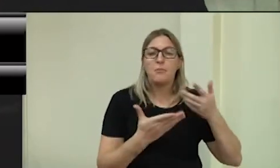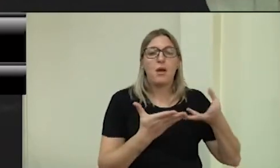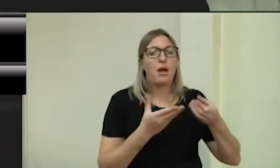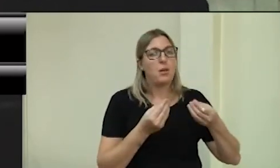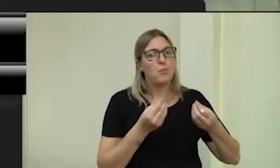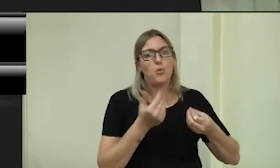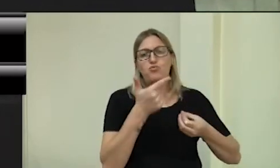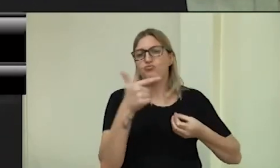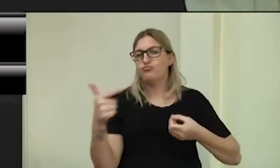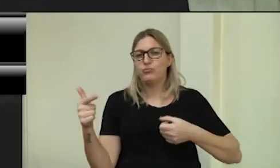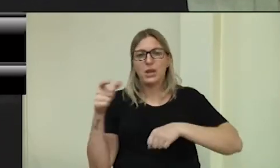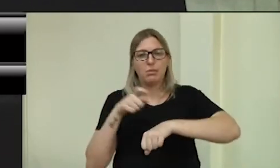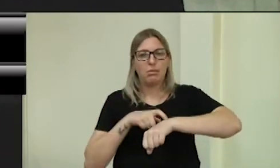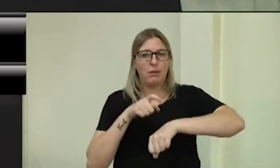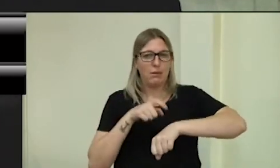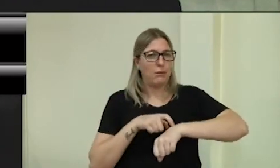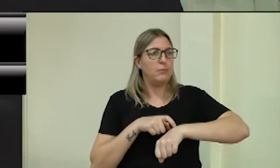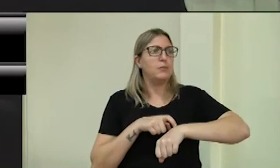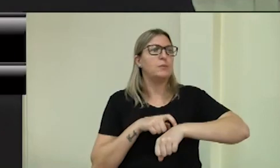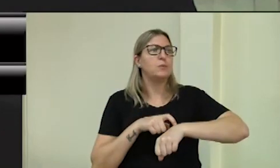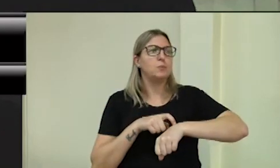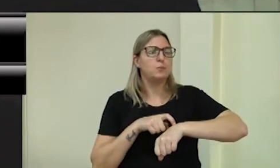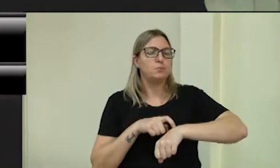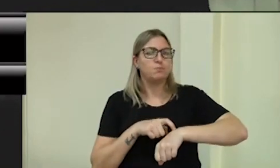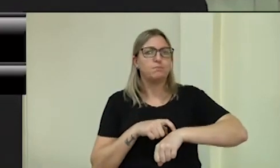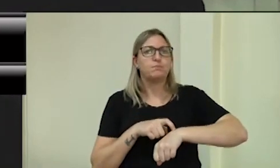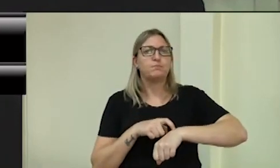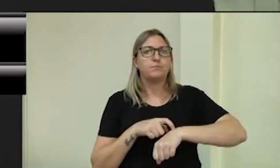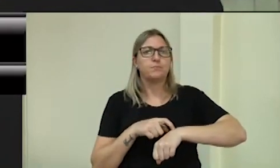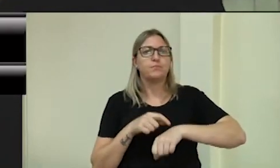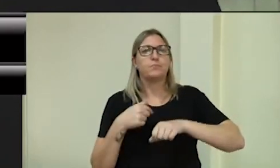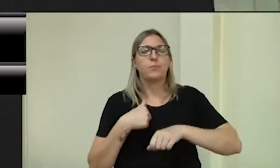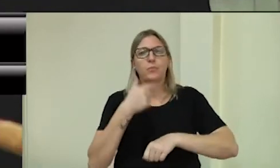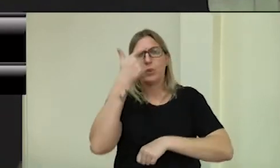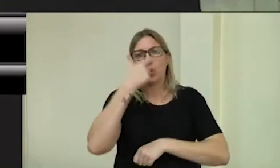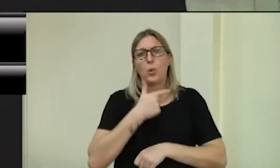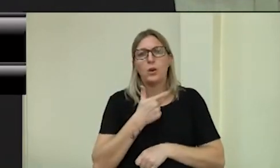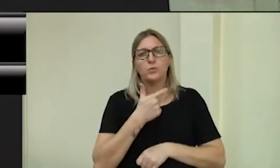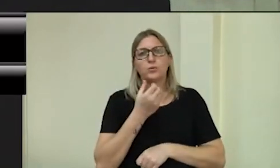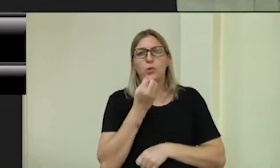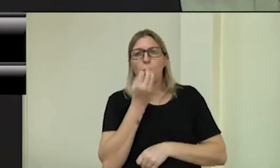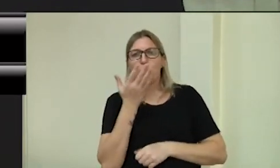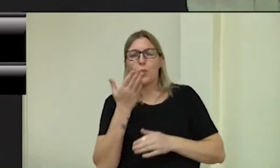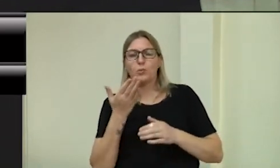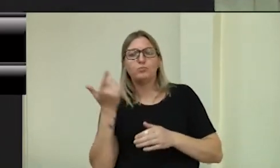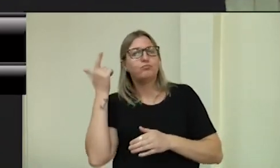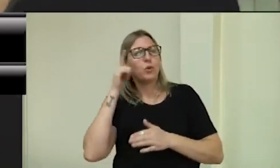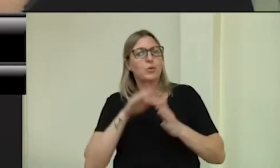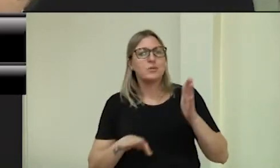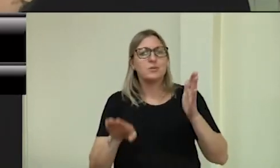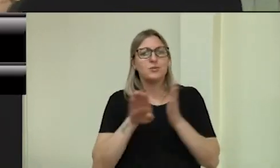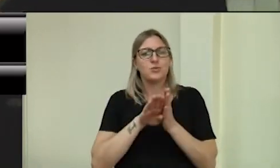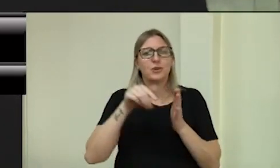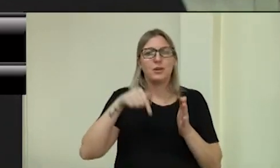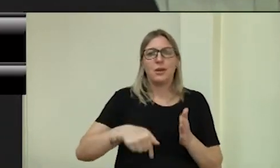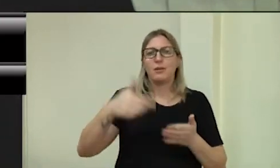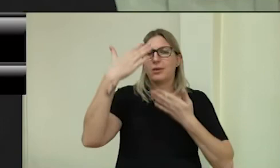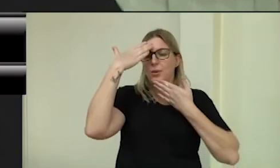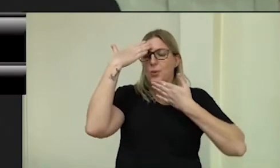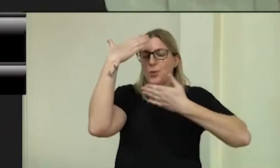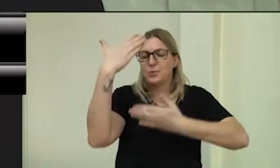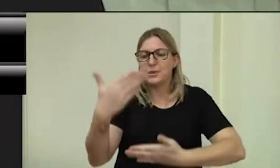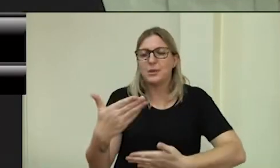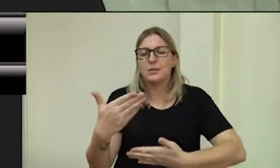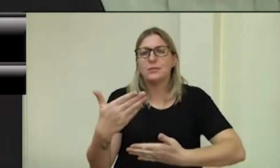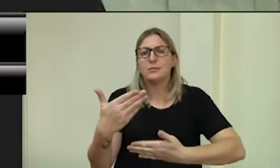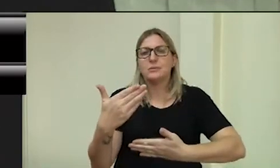muito tempo. Então, mas, eu acho que foi muito bom ter chegado até aqui. Muito obrigado e